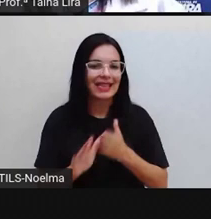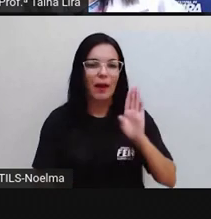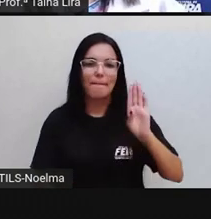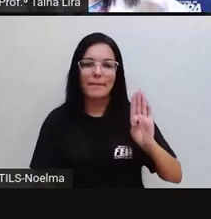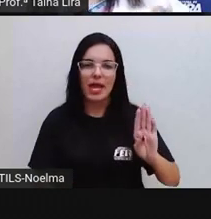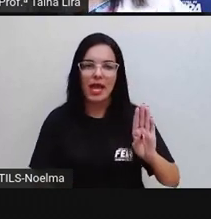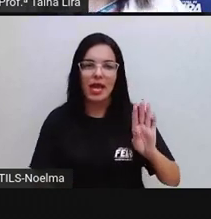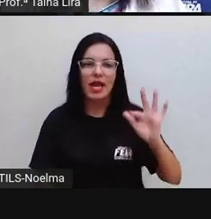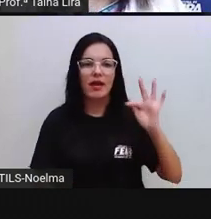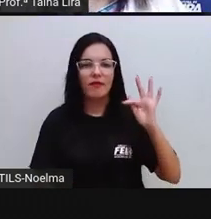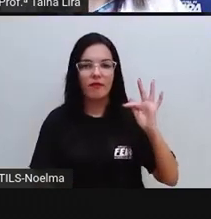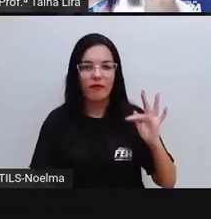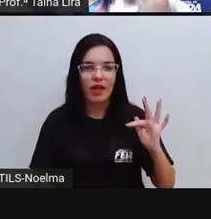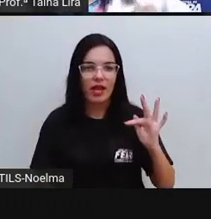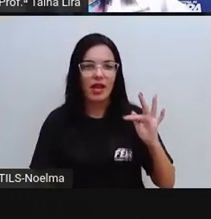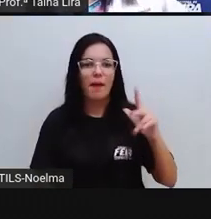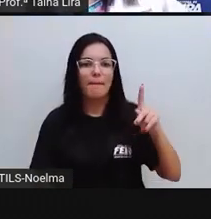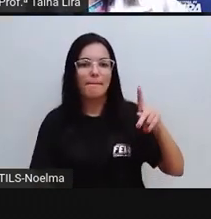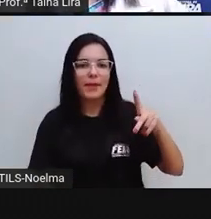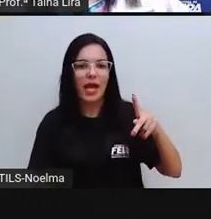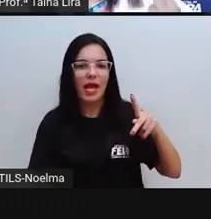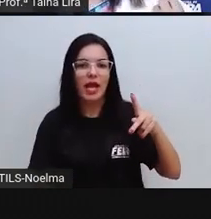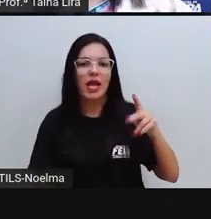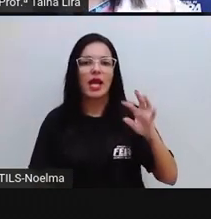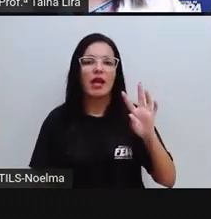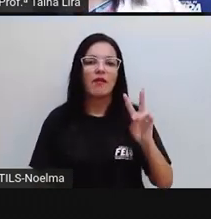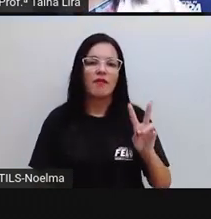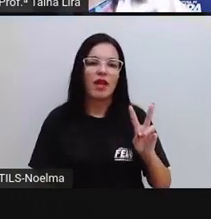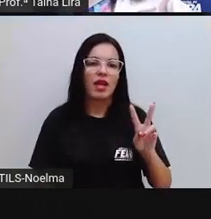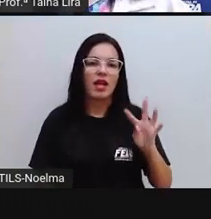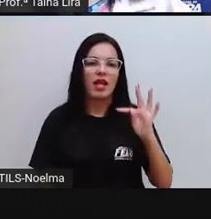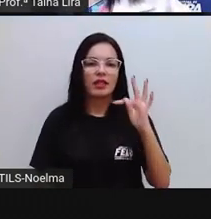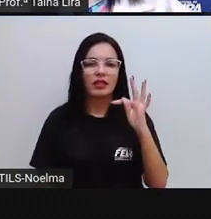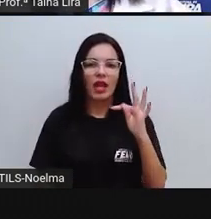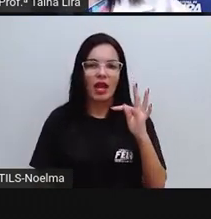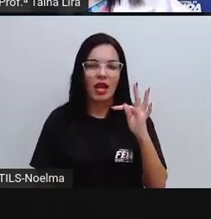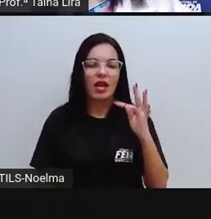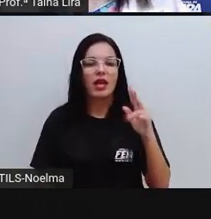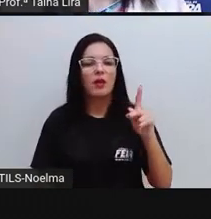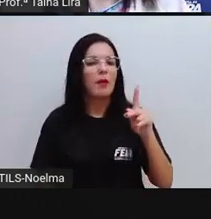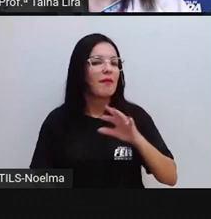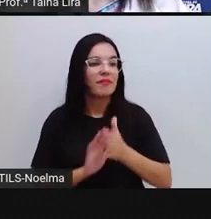V, o T, o D e o P, tá certo?